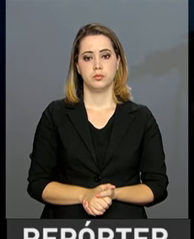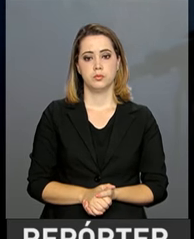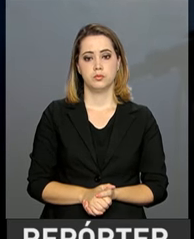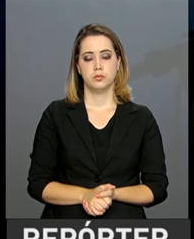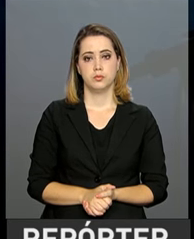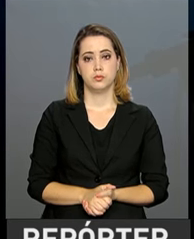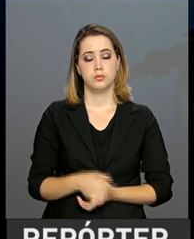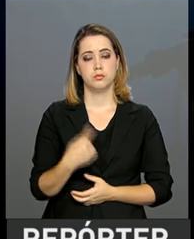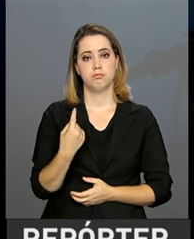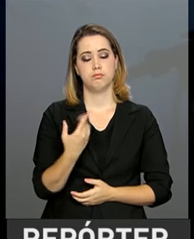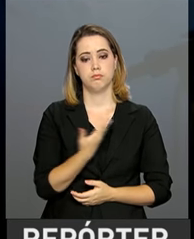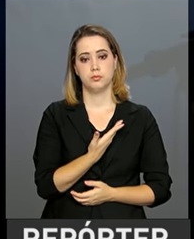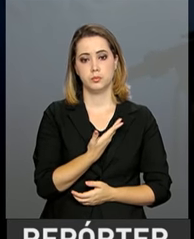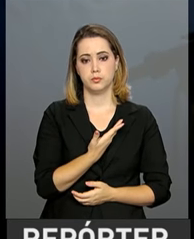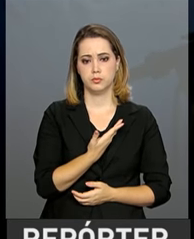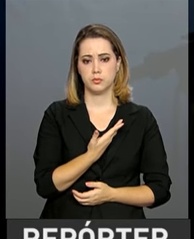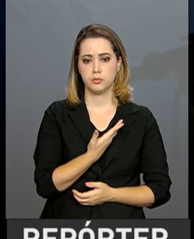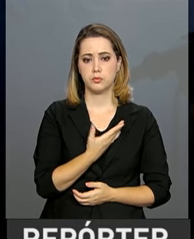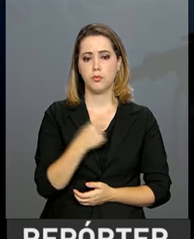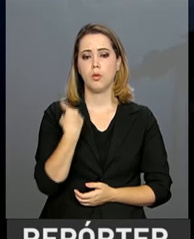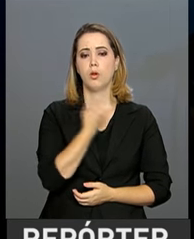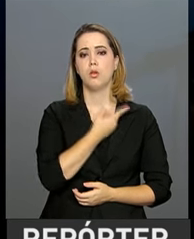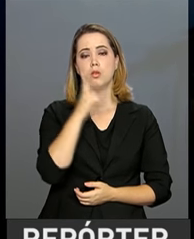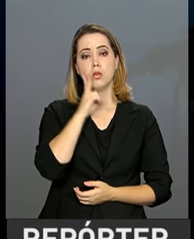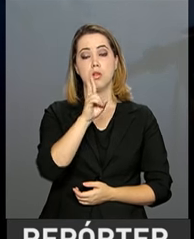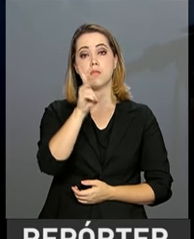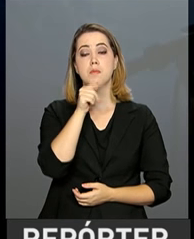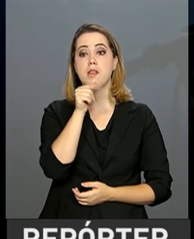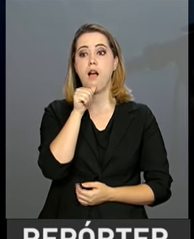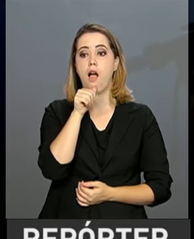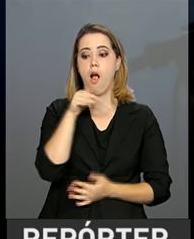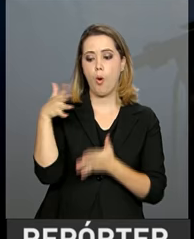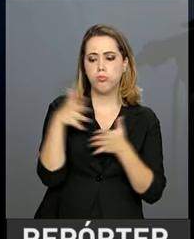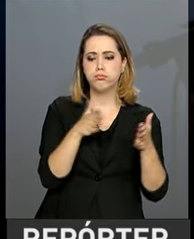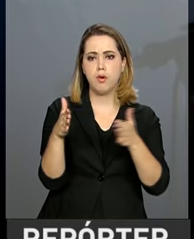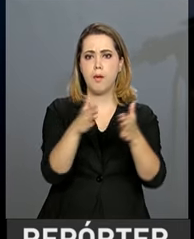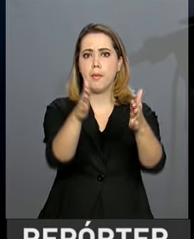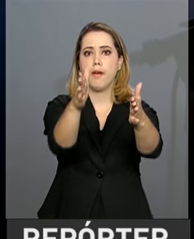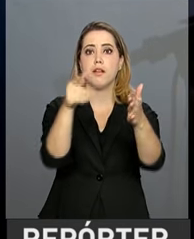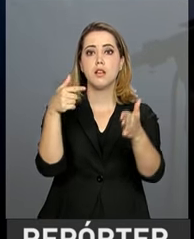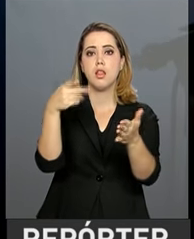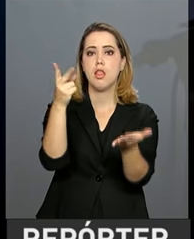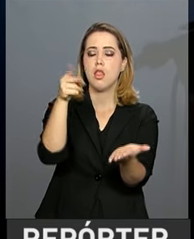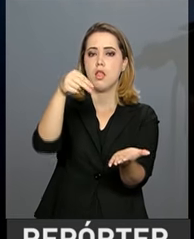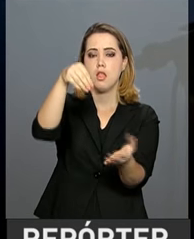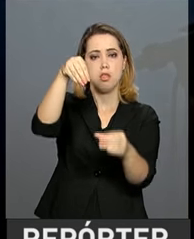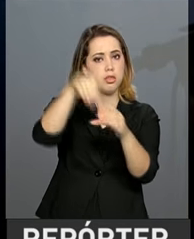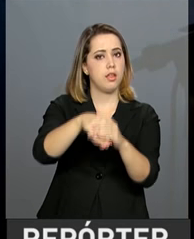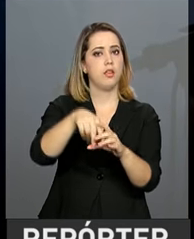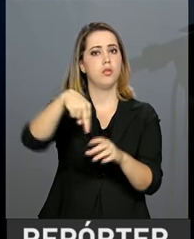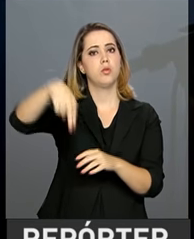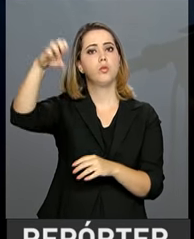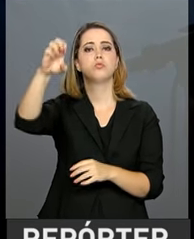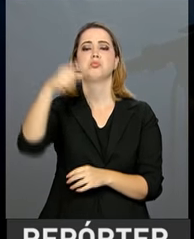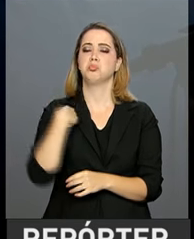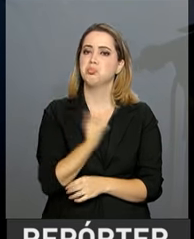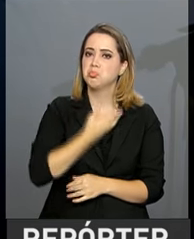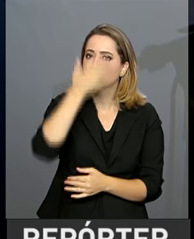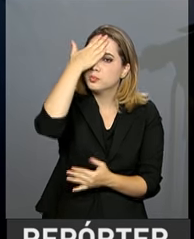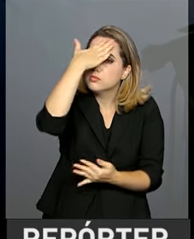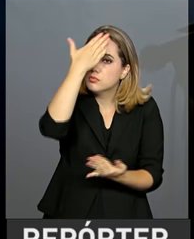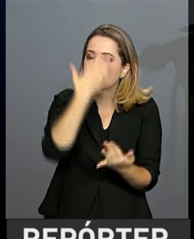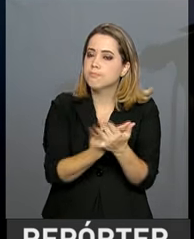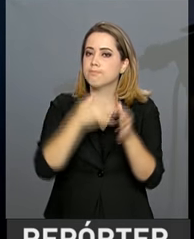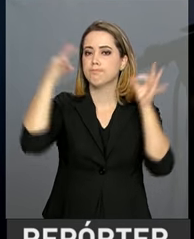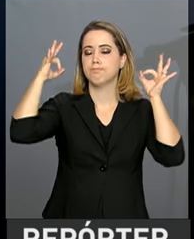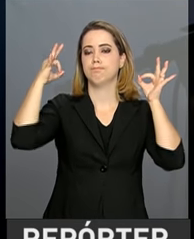Portanto, quando nós vemos a água percorrendo as áreas do Nordeste, nós logo temos a mais absoluta convicção